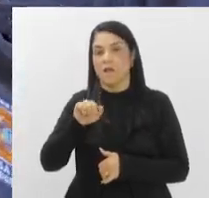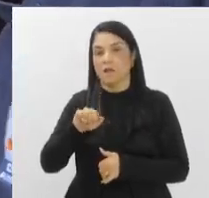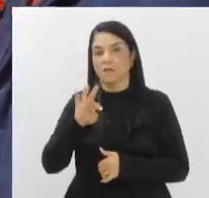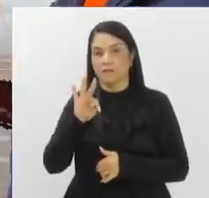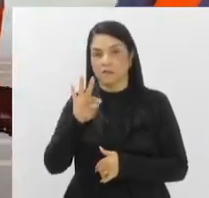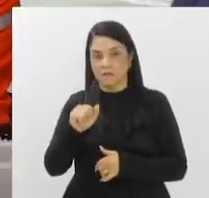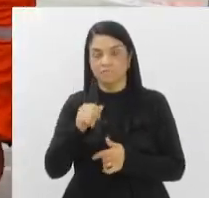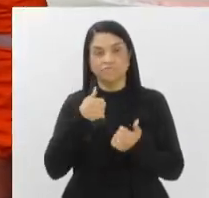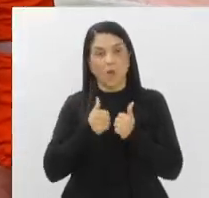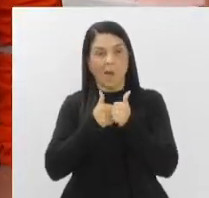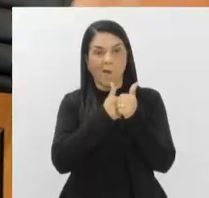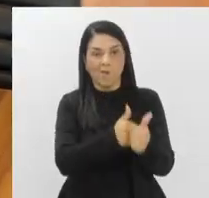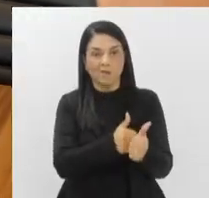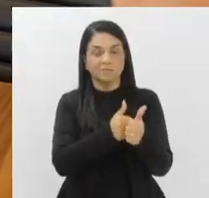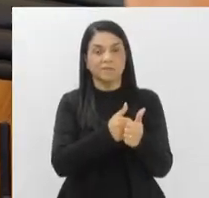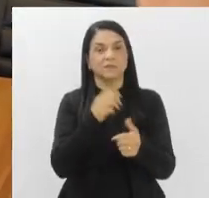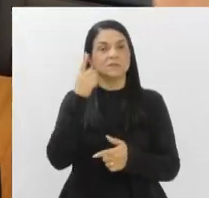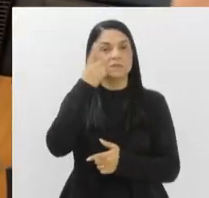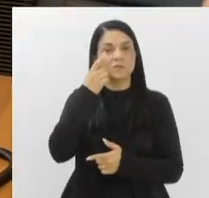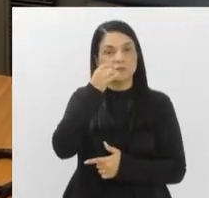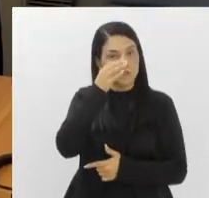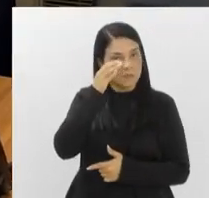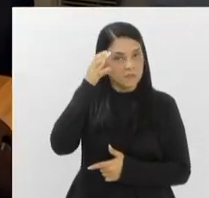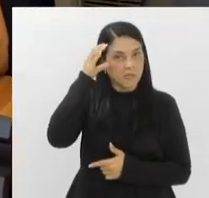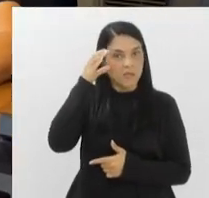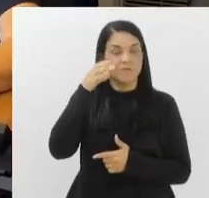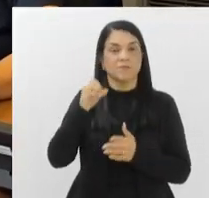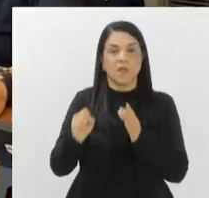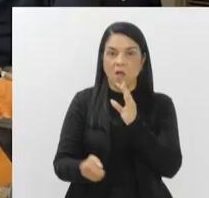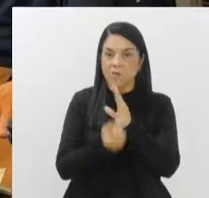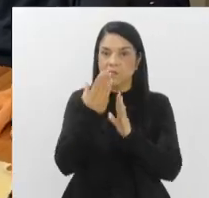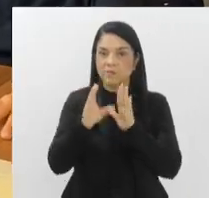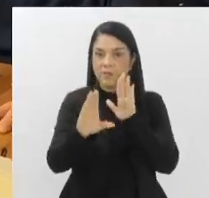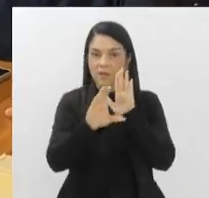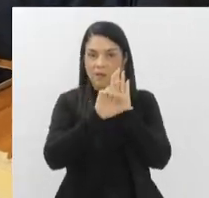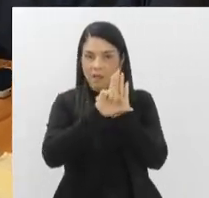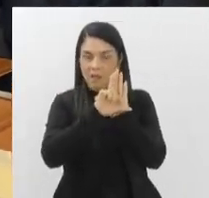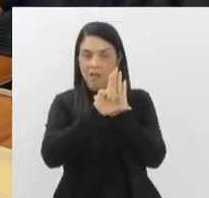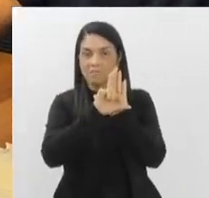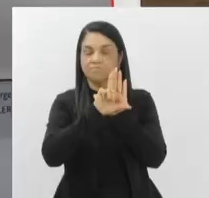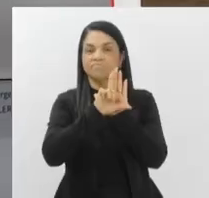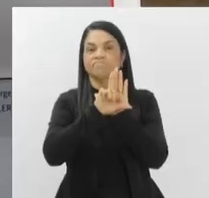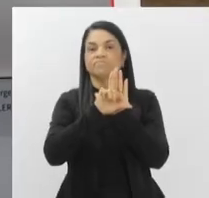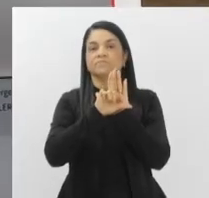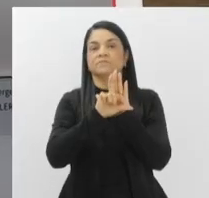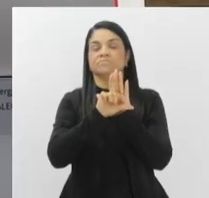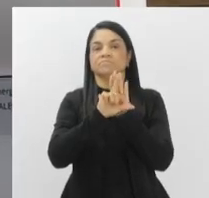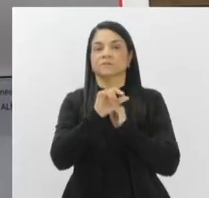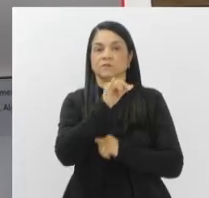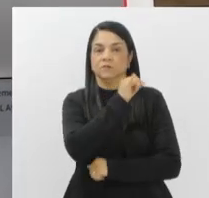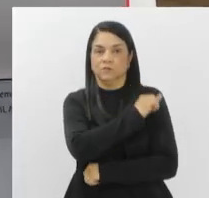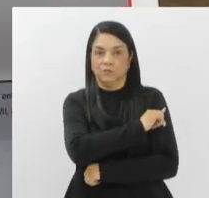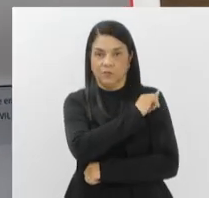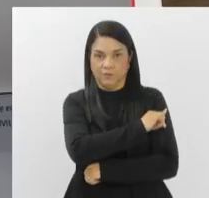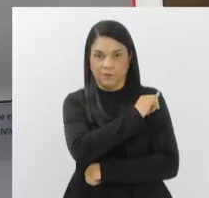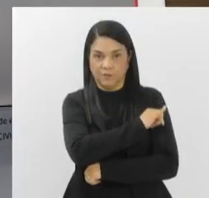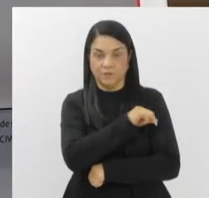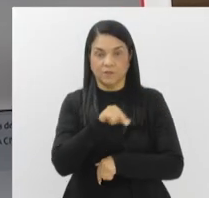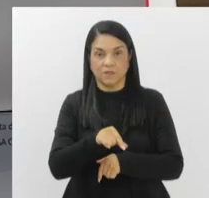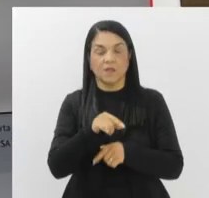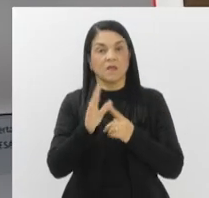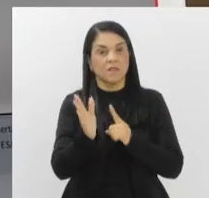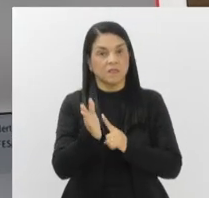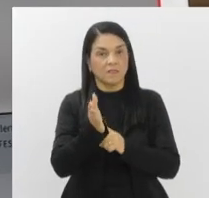deputada Célia Jordão. Ela é autora da lei que determina a instalação no estado do Rio de Janeiro. O programa utiliza a tecnologia